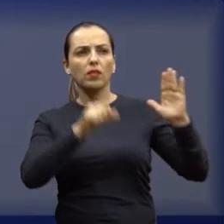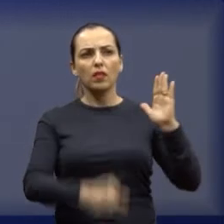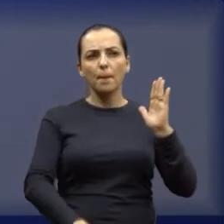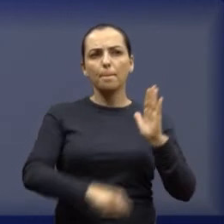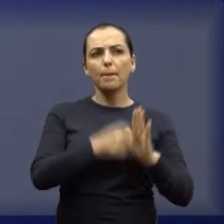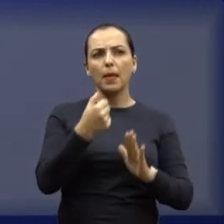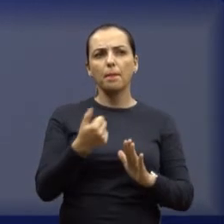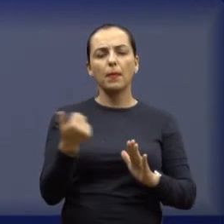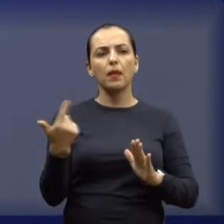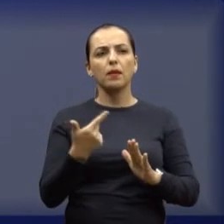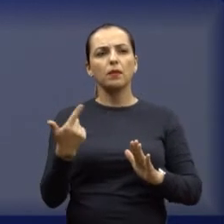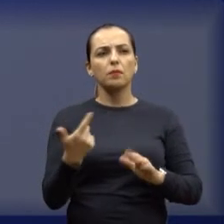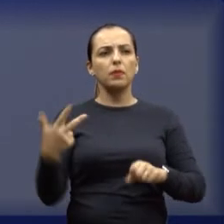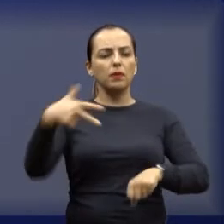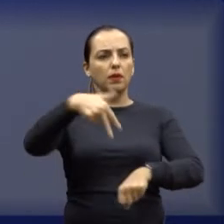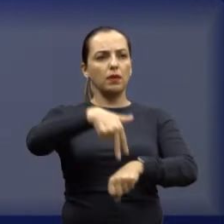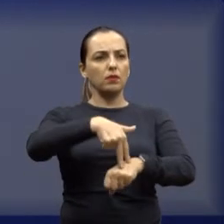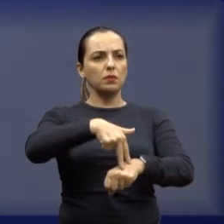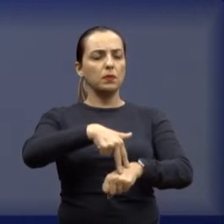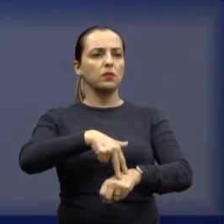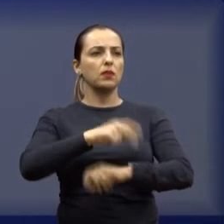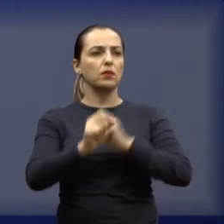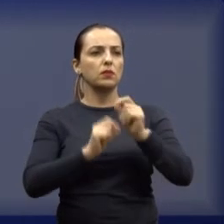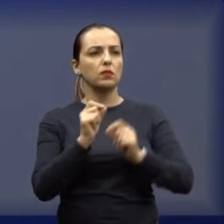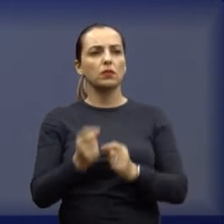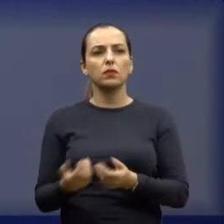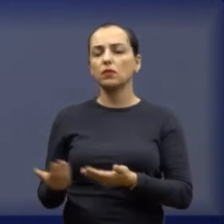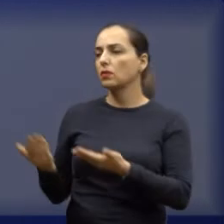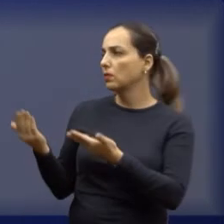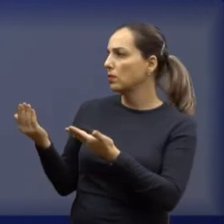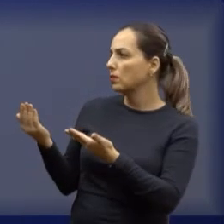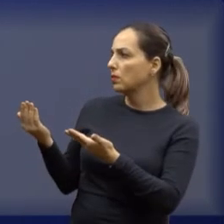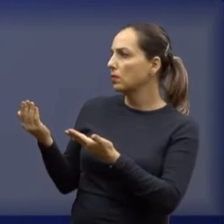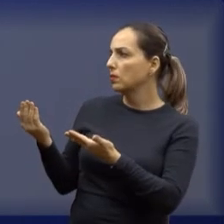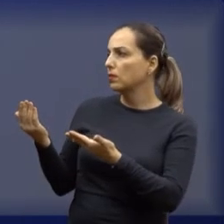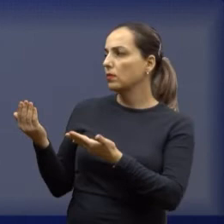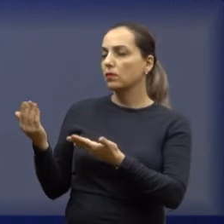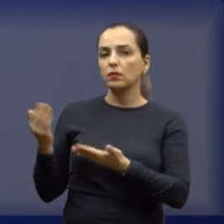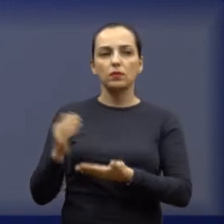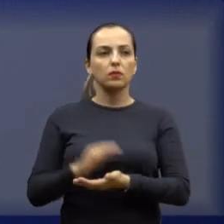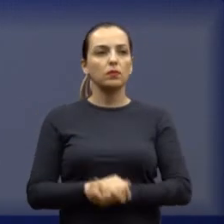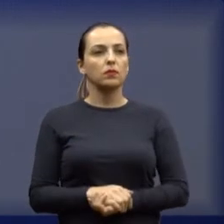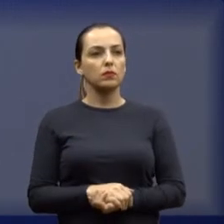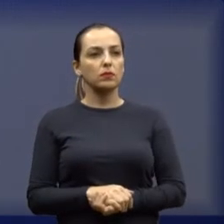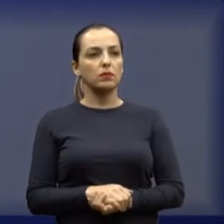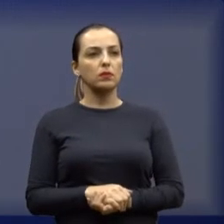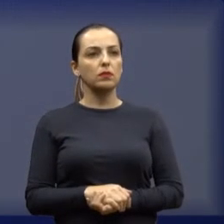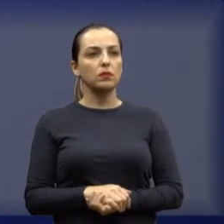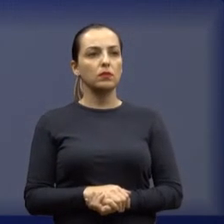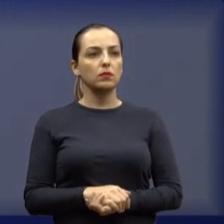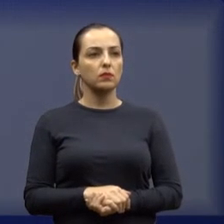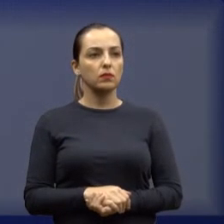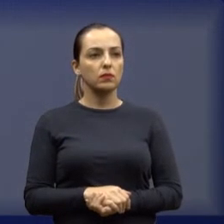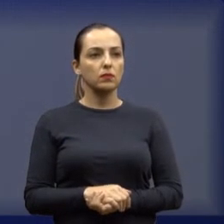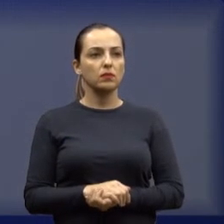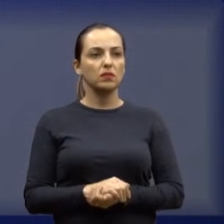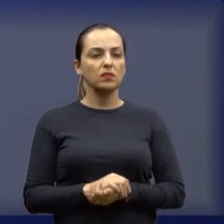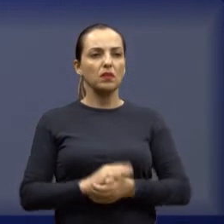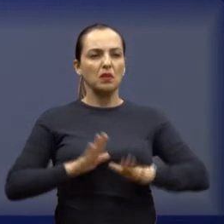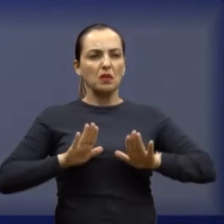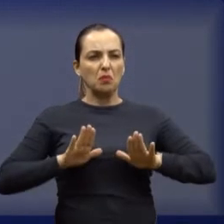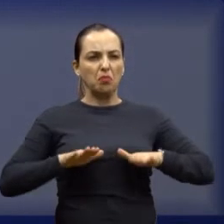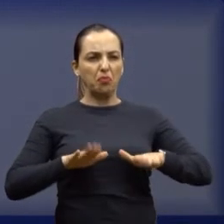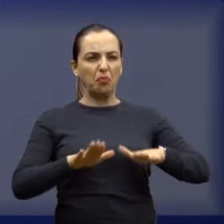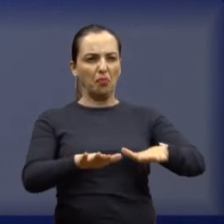primeiro expediente. E o tema são as crateras da Avenida Nacifidamos. Esse foi